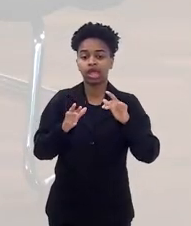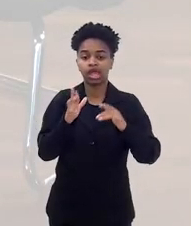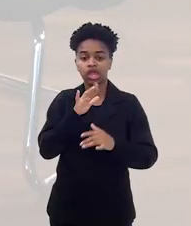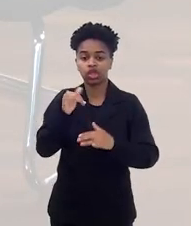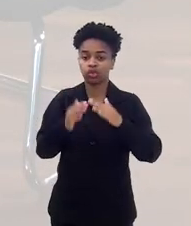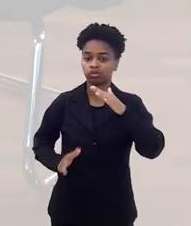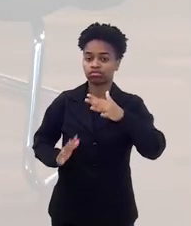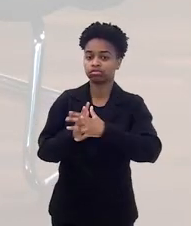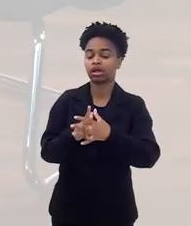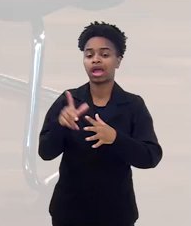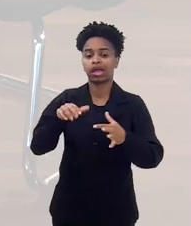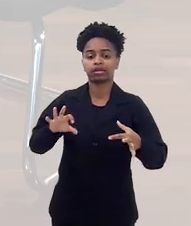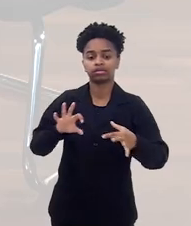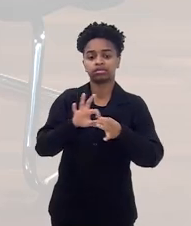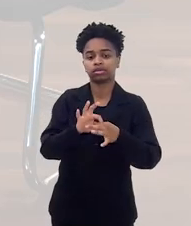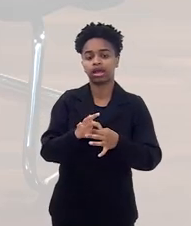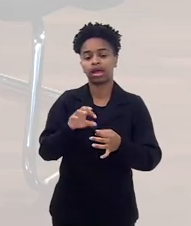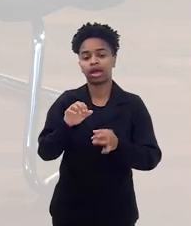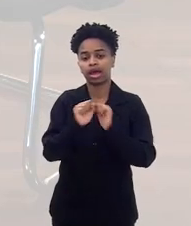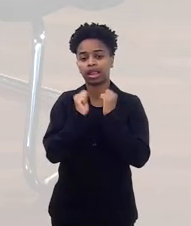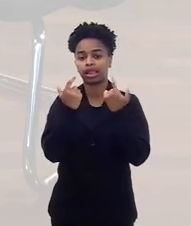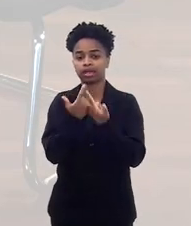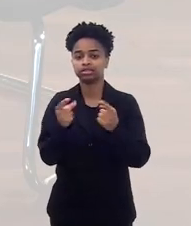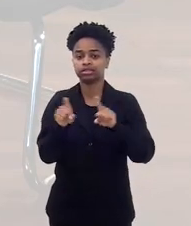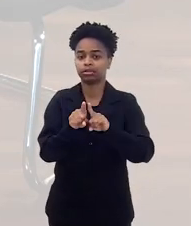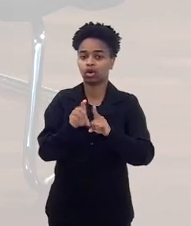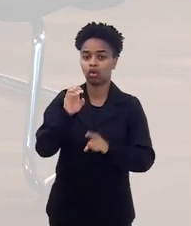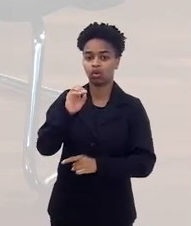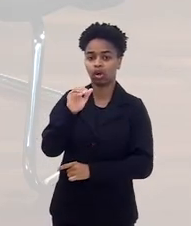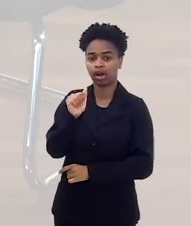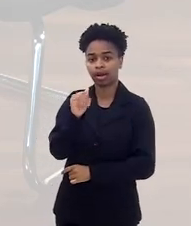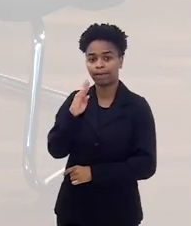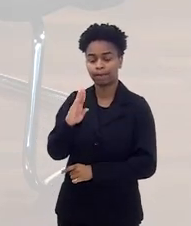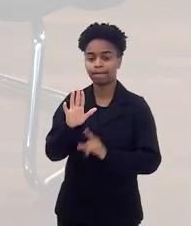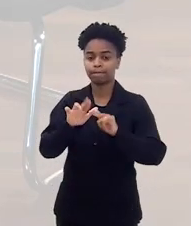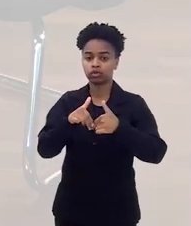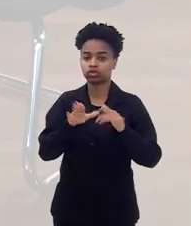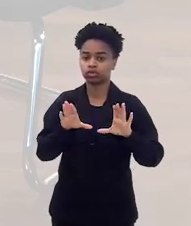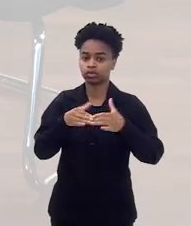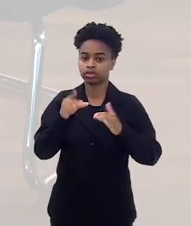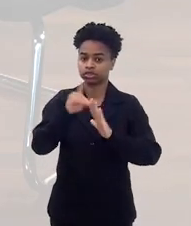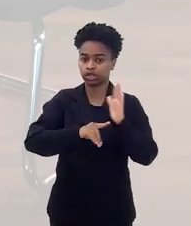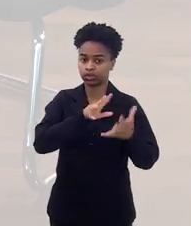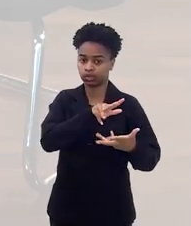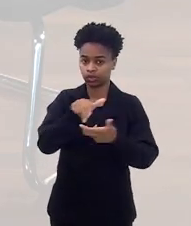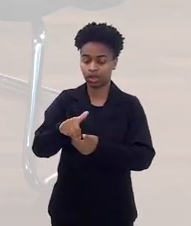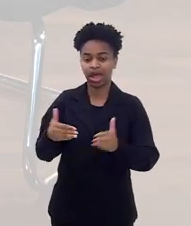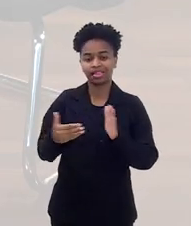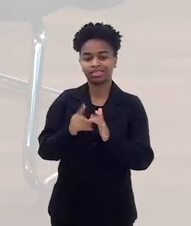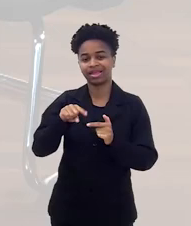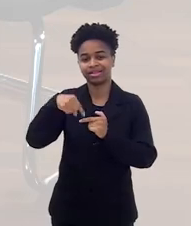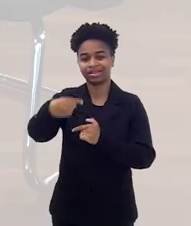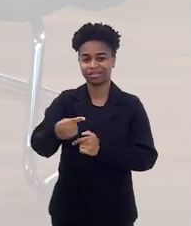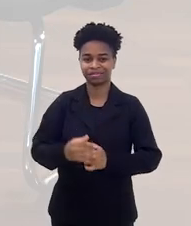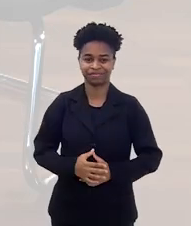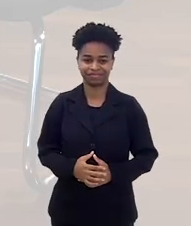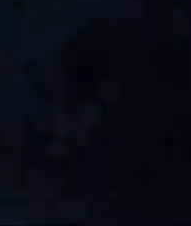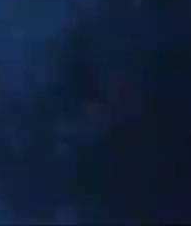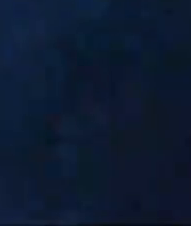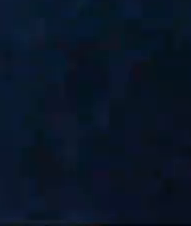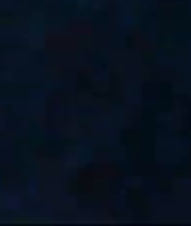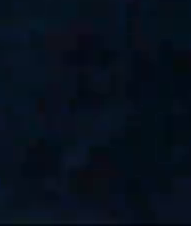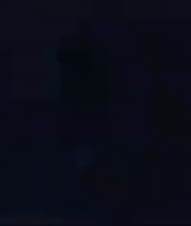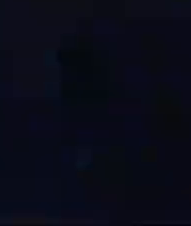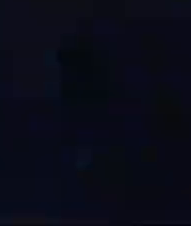parceria da LERJ com a Ordem dos Advogados do Brasil através da Comissão de Direito Internacional. Até o nosso próximo programa.